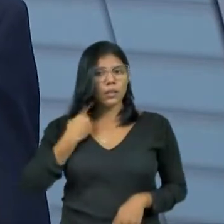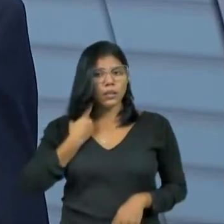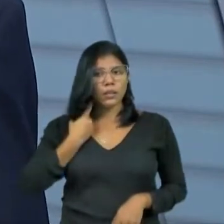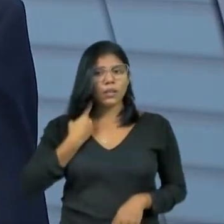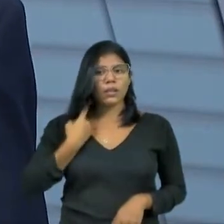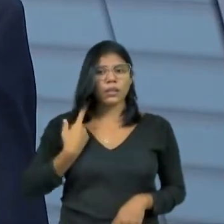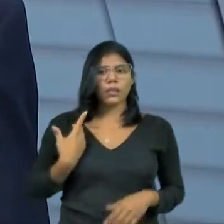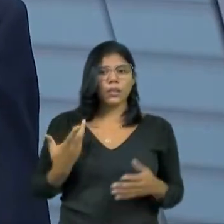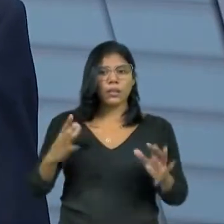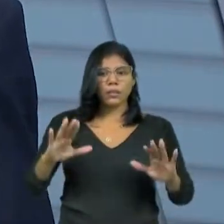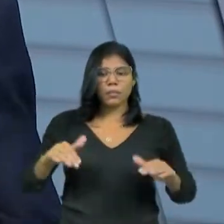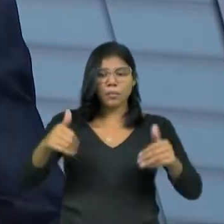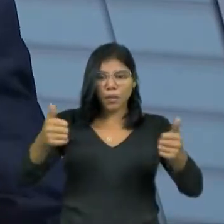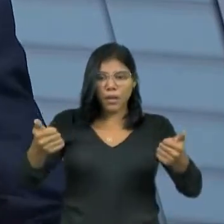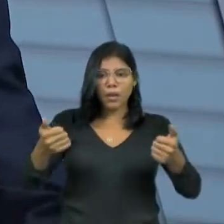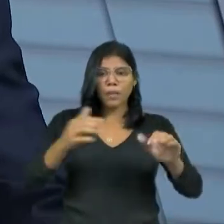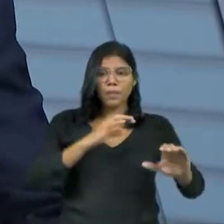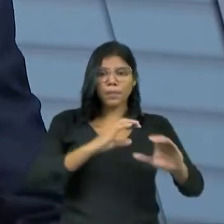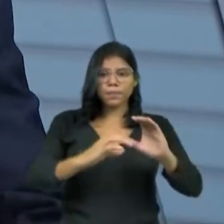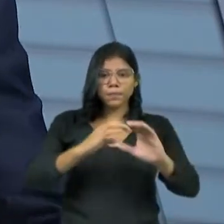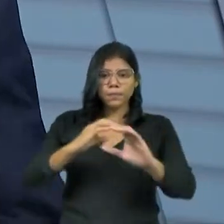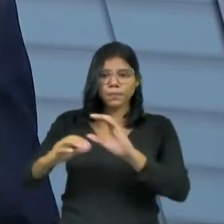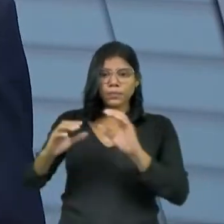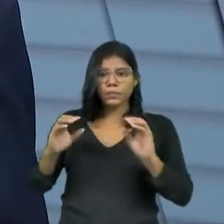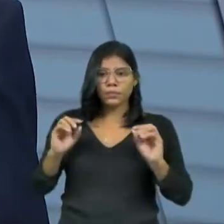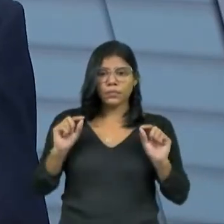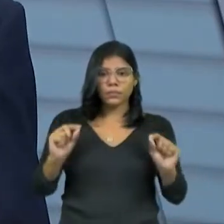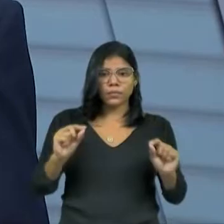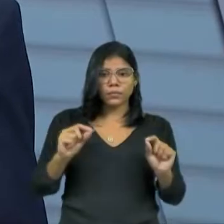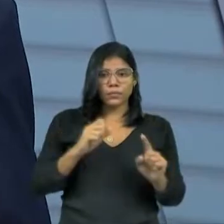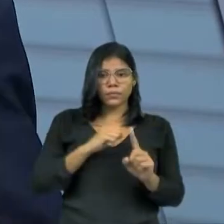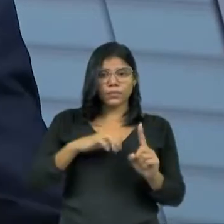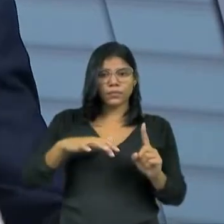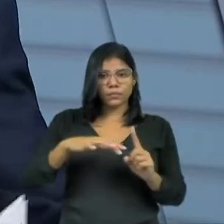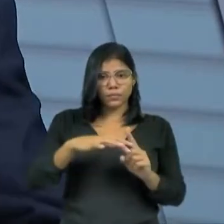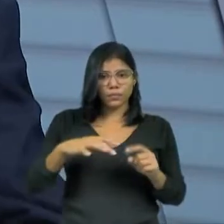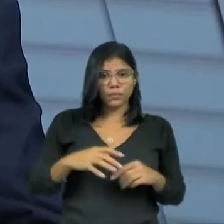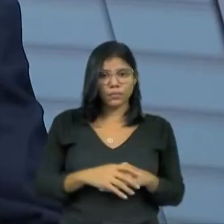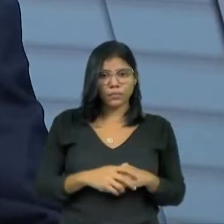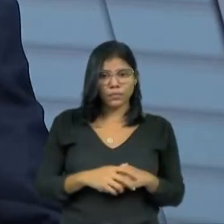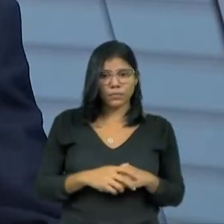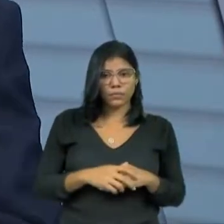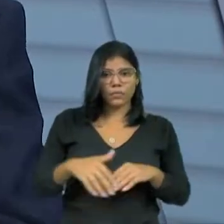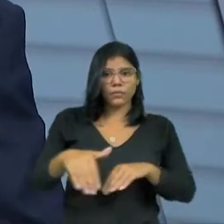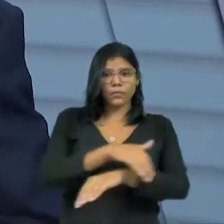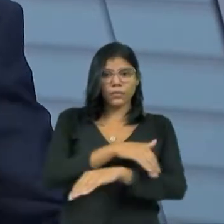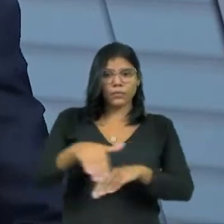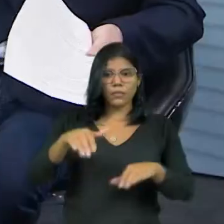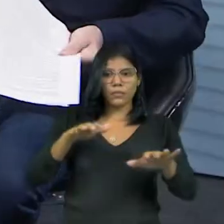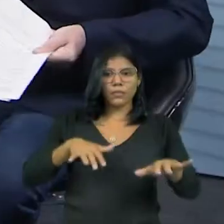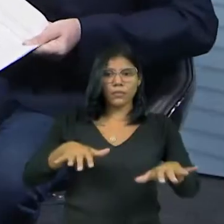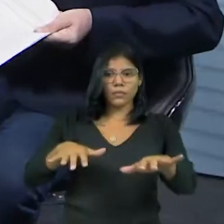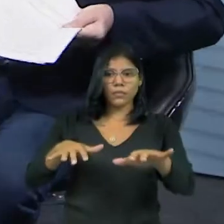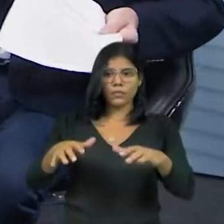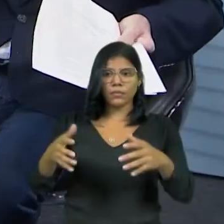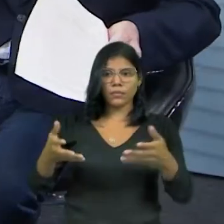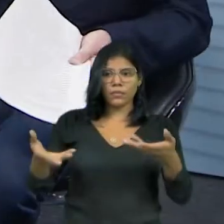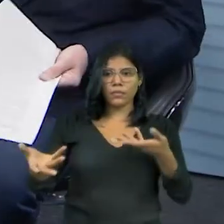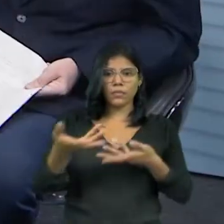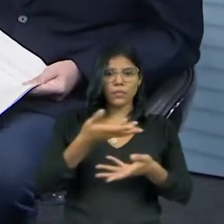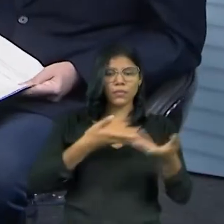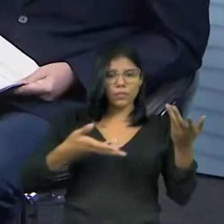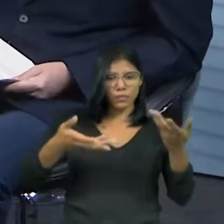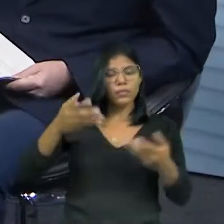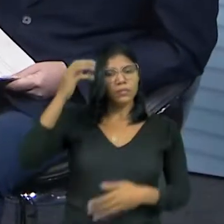É muito melhor ele se comunicar com os seus eleitores, ir para a rua abraçar os eleitores. Ele pergunta, você tem recebido minhas manifestações?